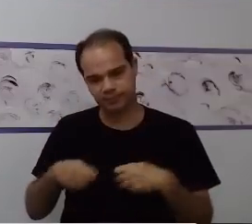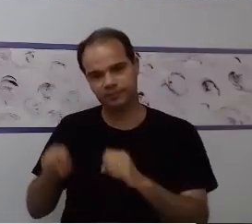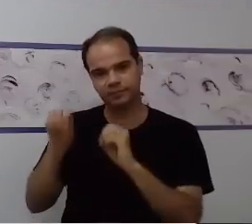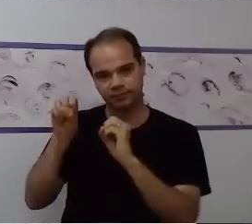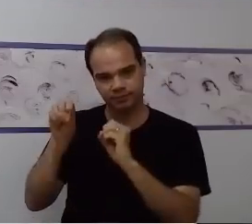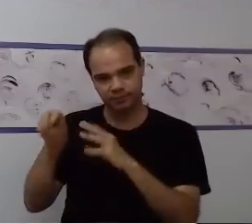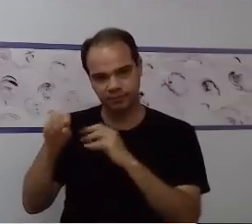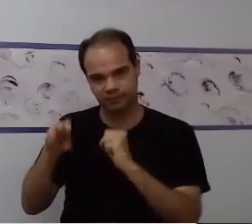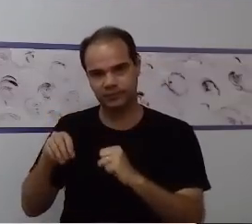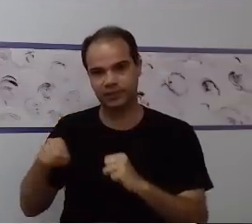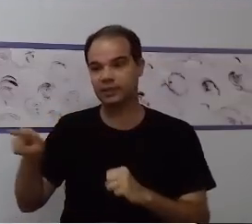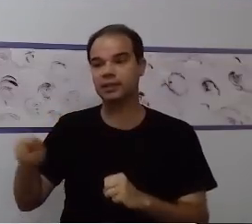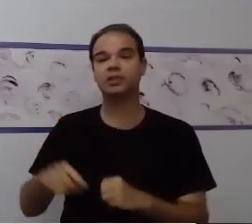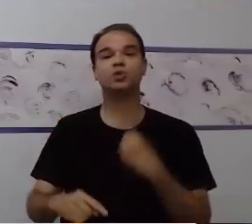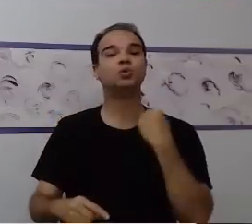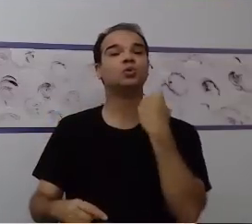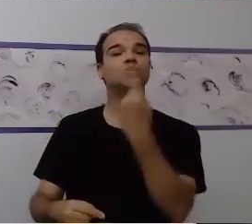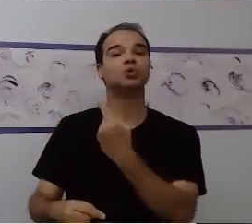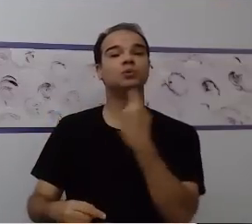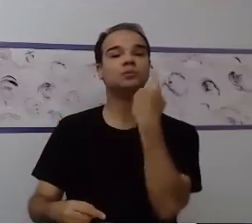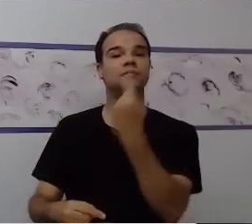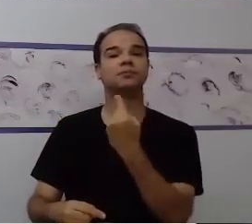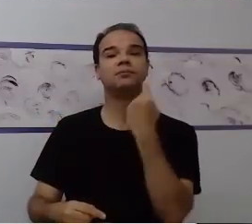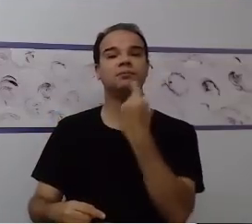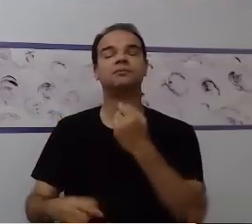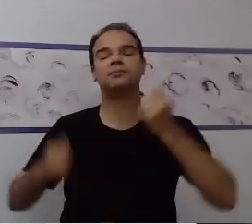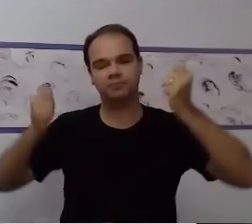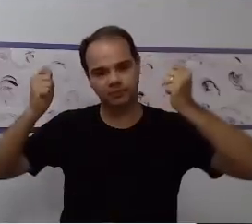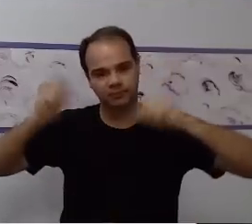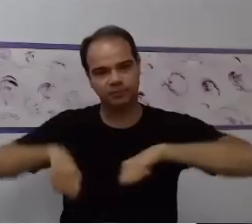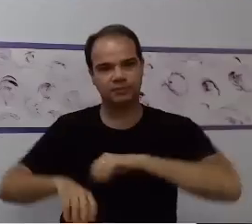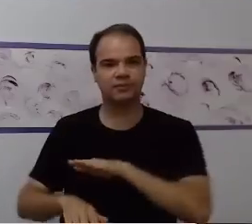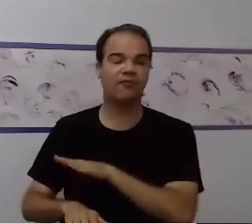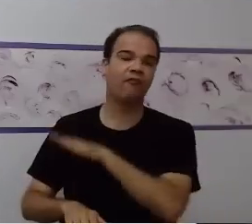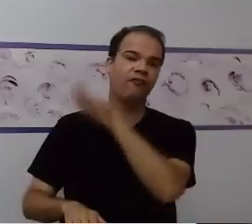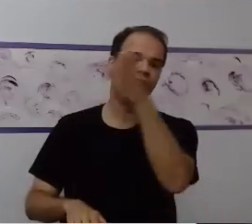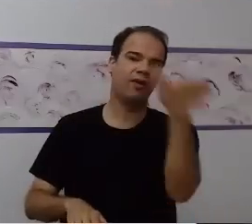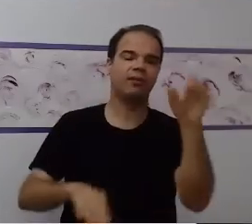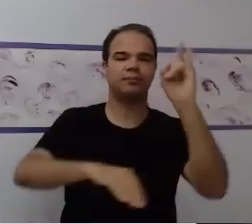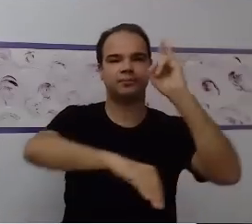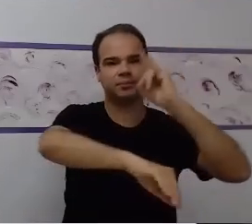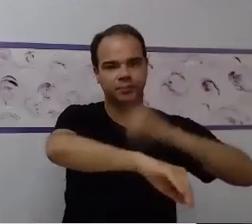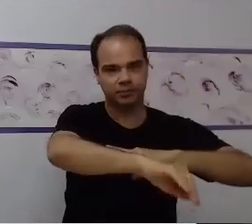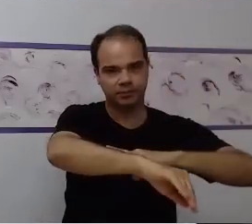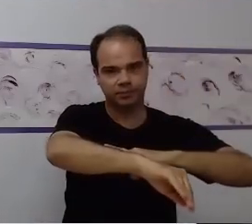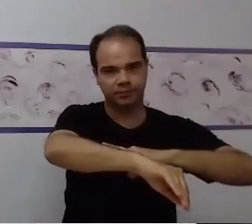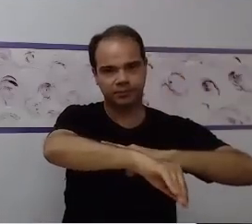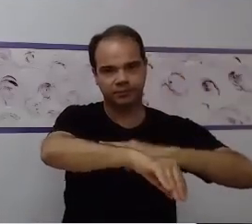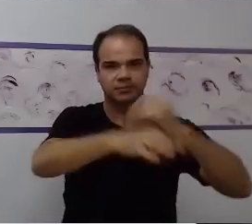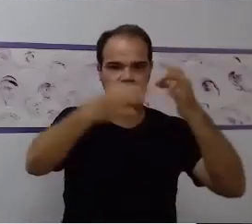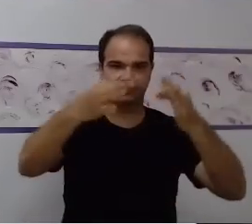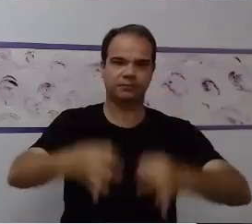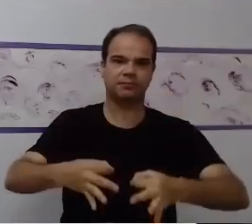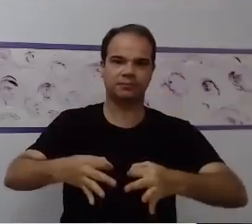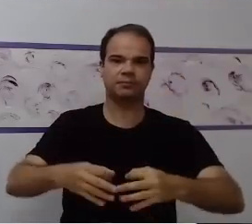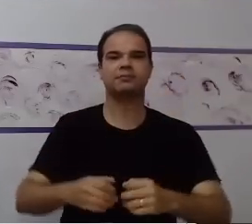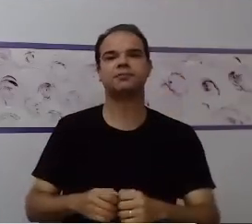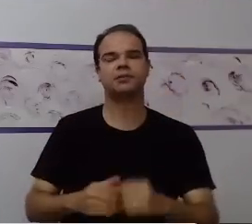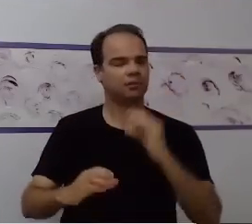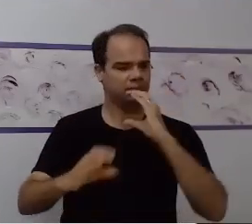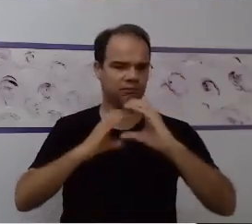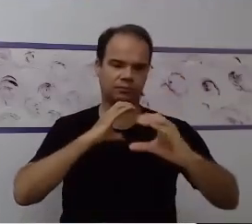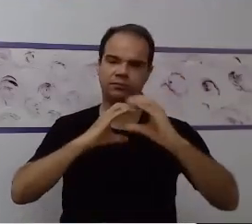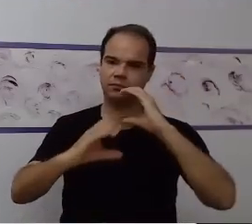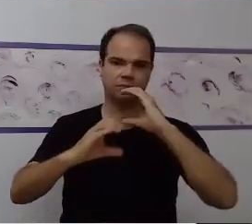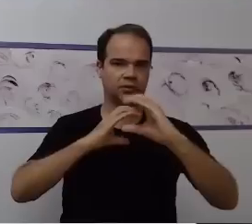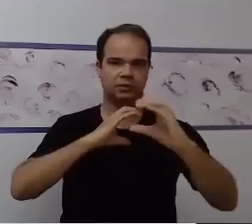dentro da unidade escolar. A linguagem verbal, eu acho que é sempre uma coisa que a gente vai salientar, de